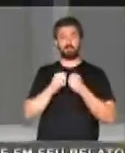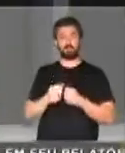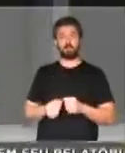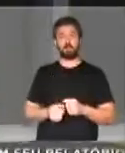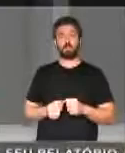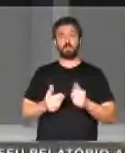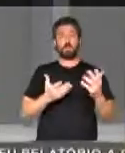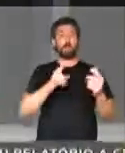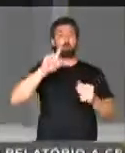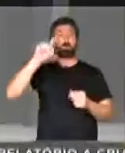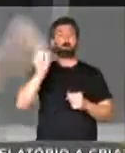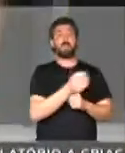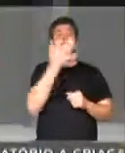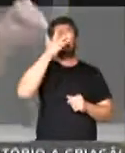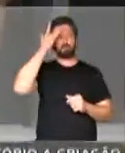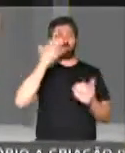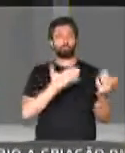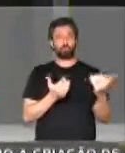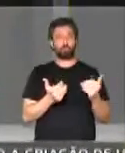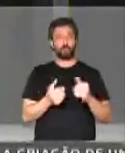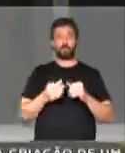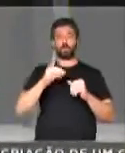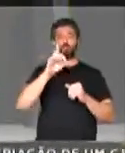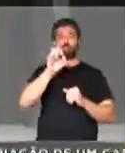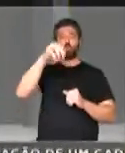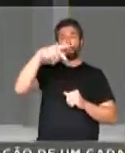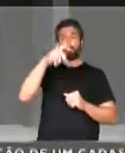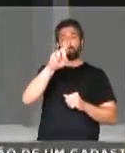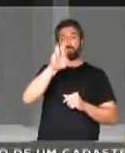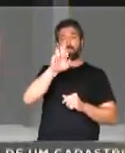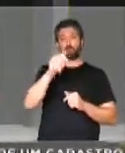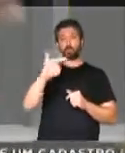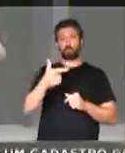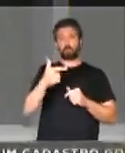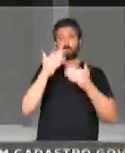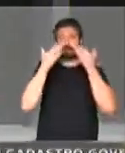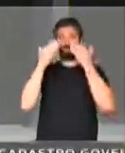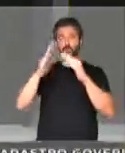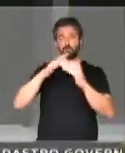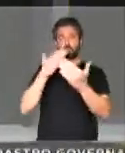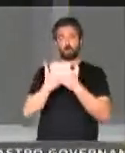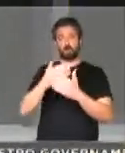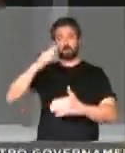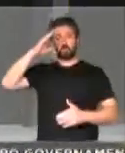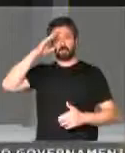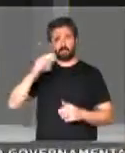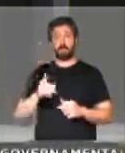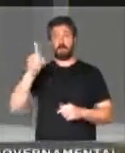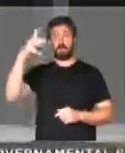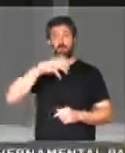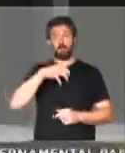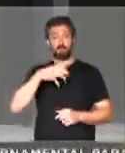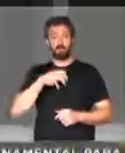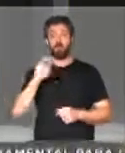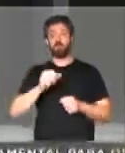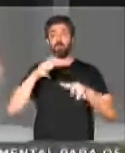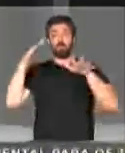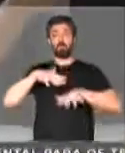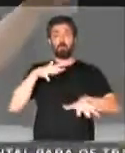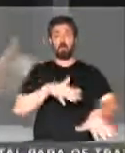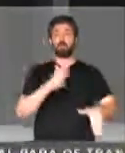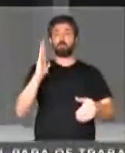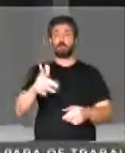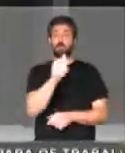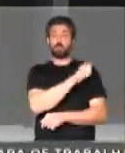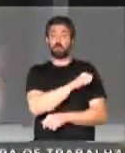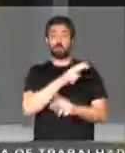com milhares de jovens do Pedro II na frente do colégio militar, com jovens como na Bahia, que já fizeram uma passeata,